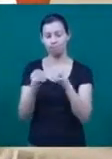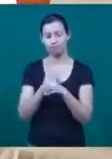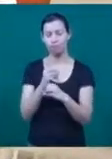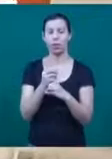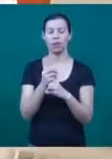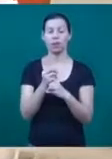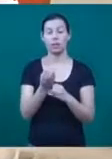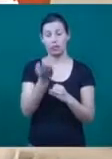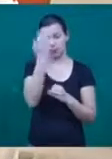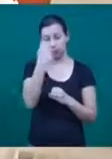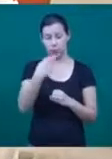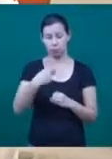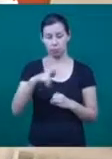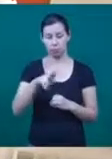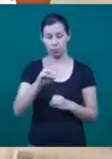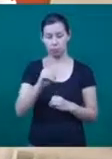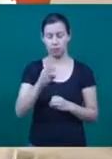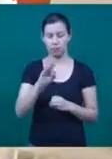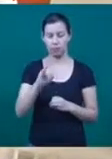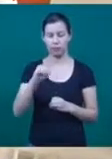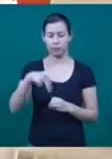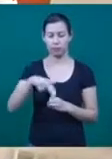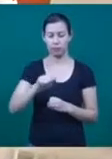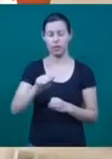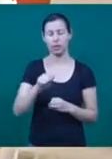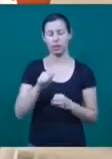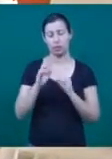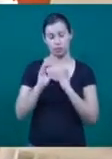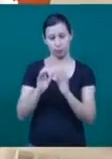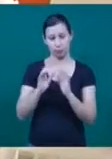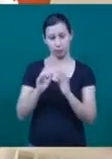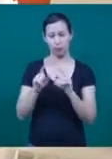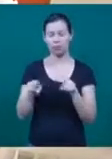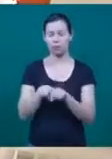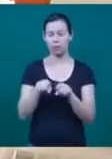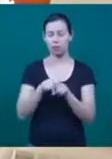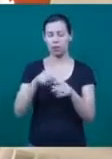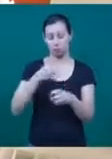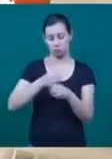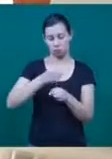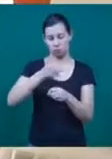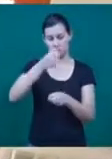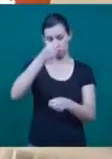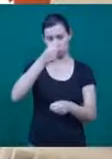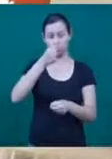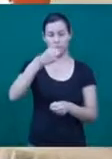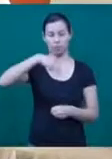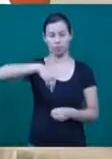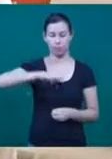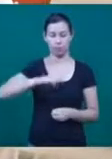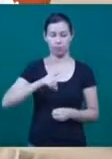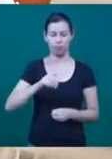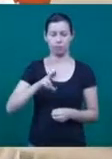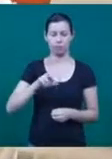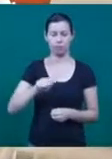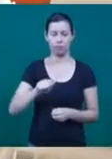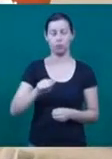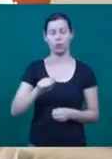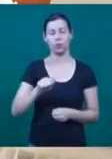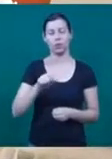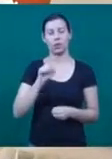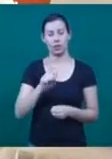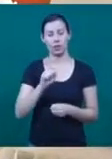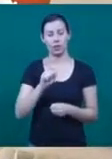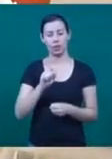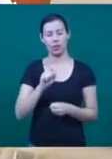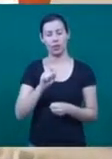tem no cérebro e na medula. Então, forma algumas lesões como se fossem feridas. Essas cicatrizes, dependendo do local